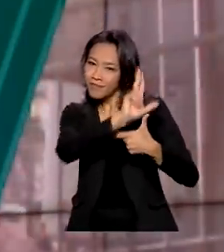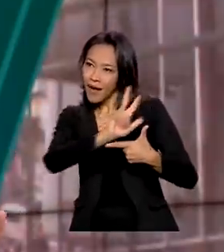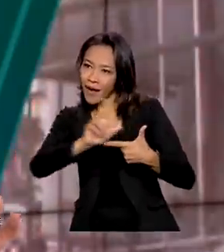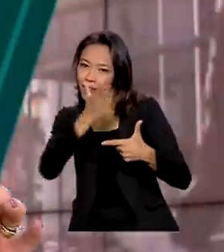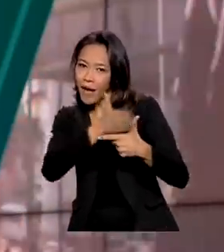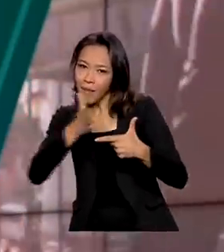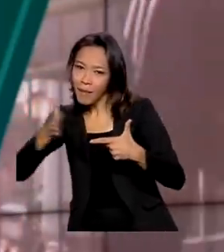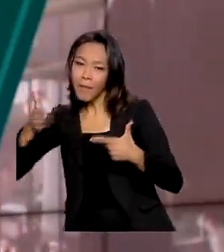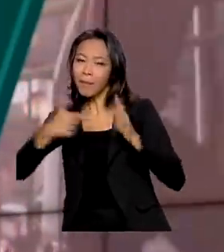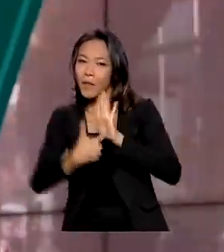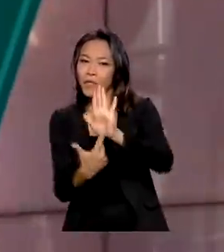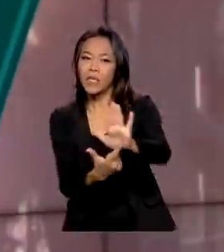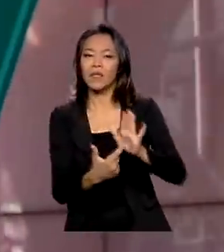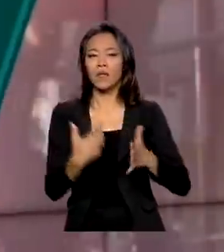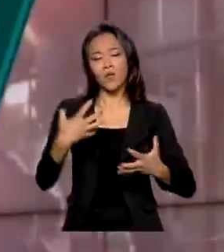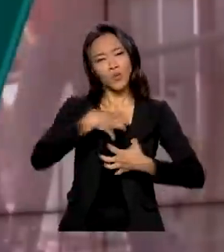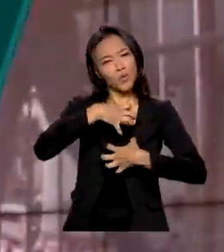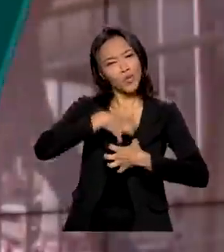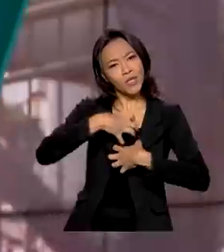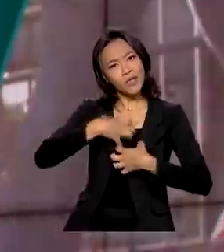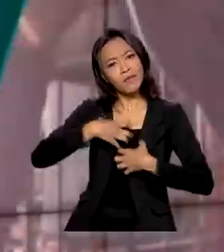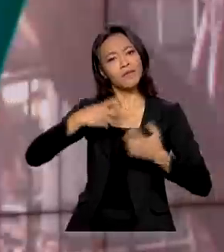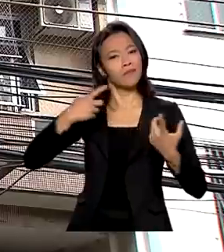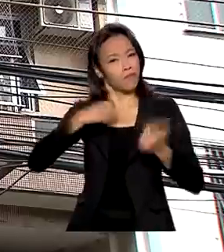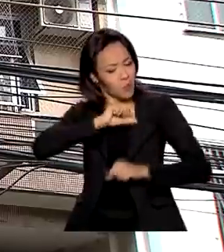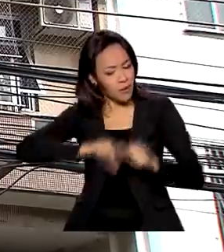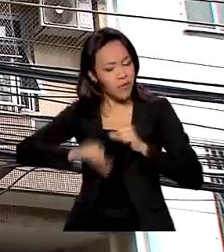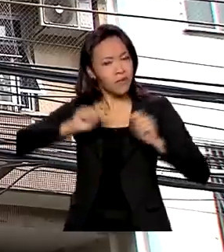como pequenas mudanças de hábito podem ajudar.